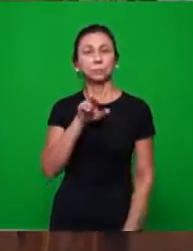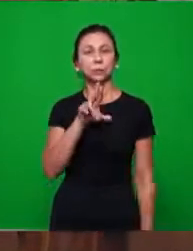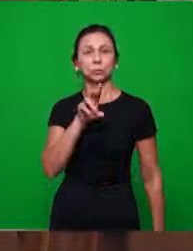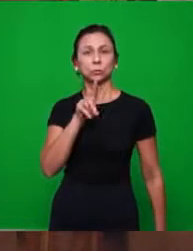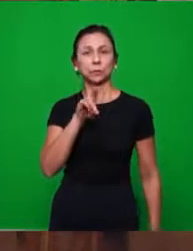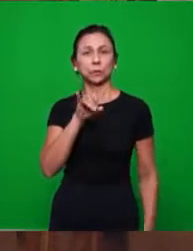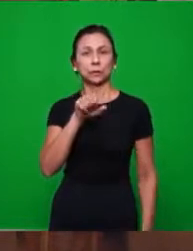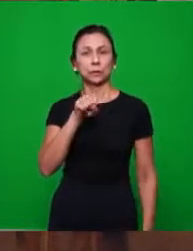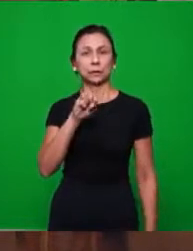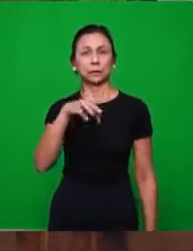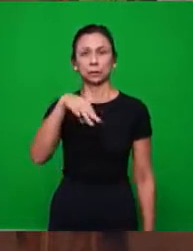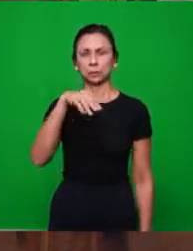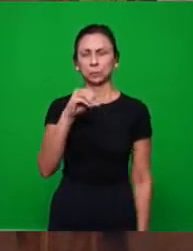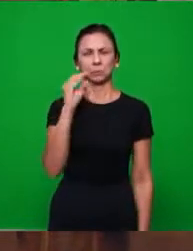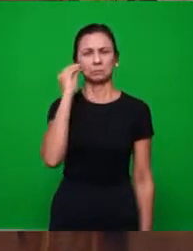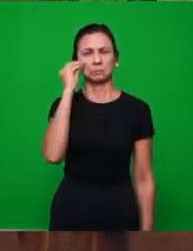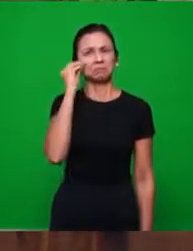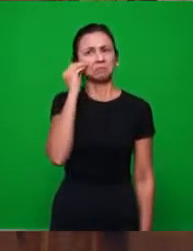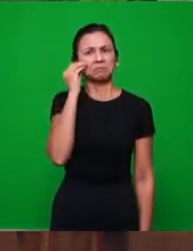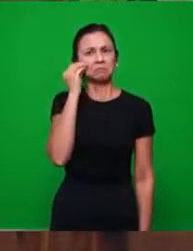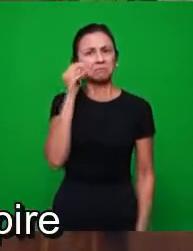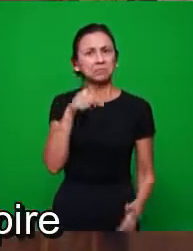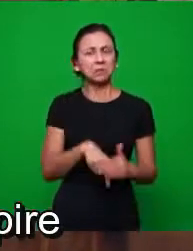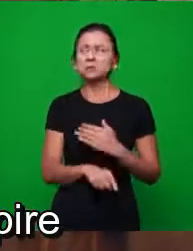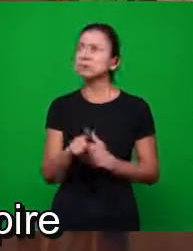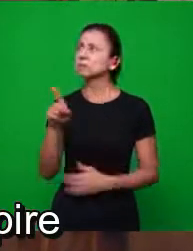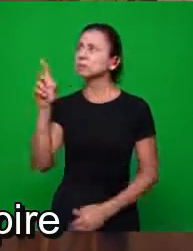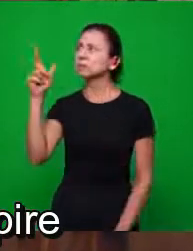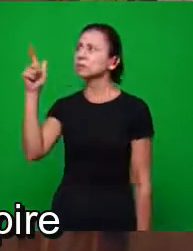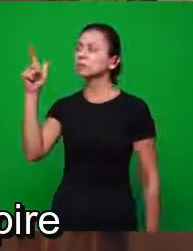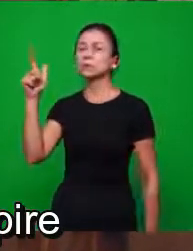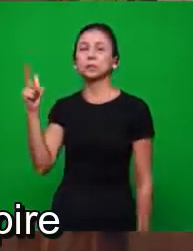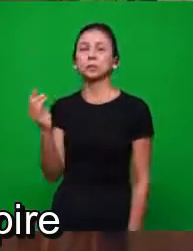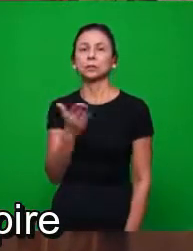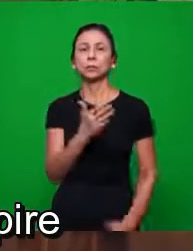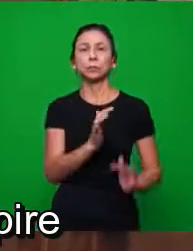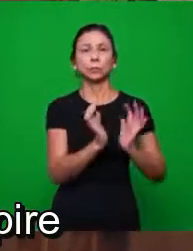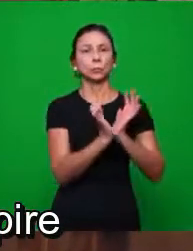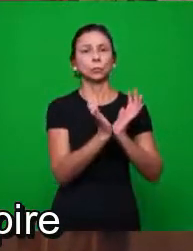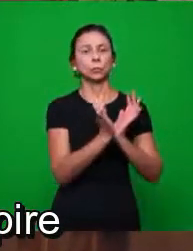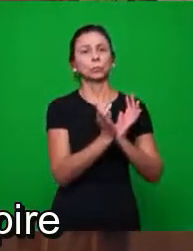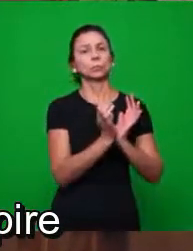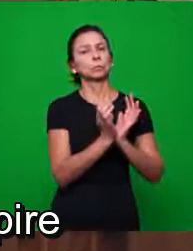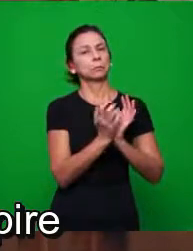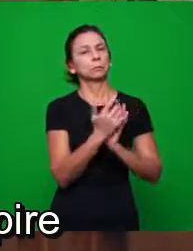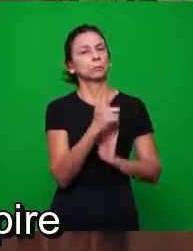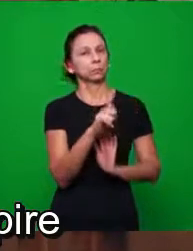uma experiência pessoal do homem com Deus. O outro grupo era o grupo